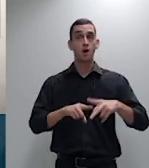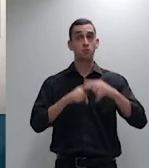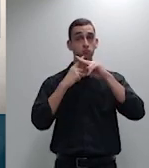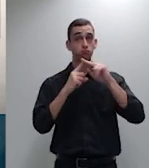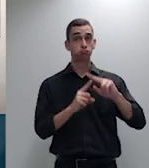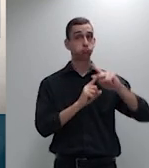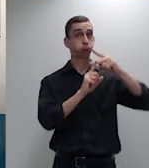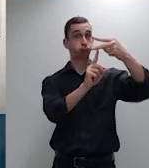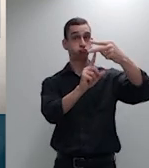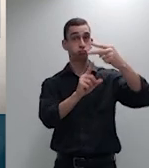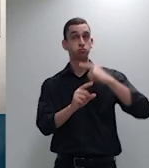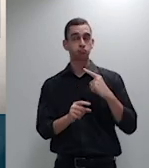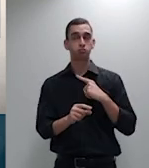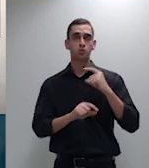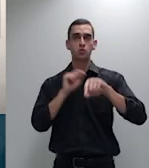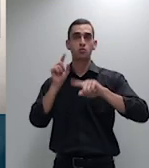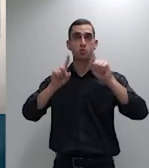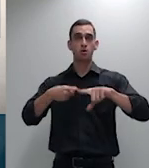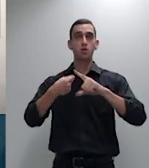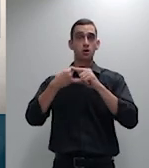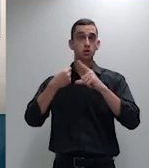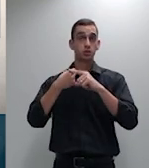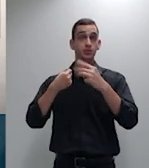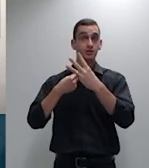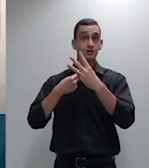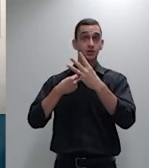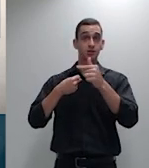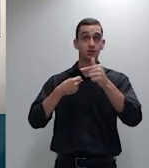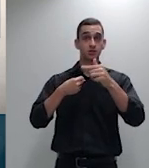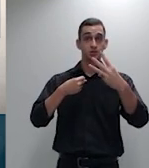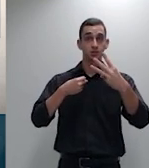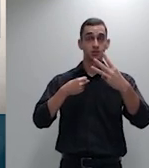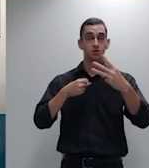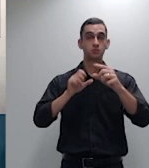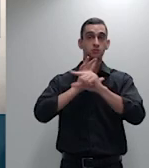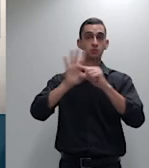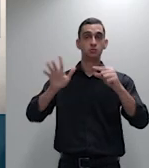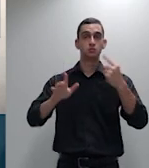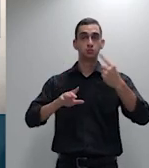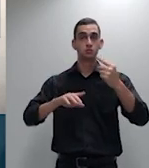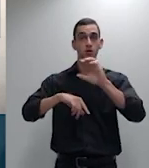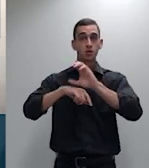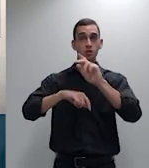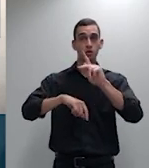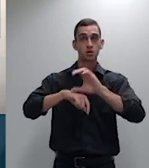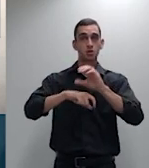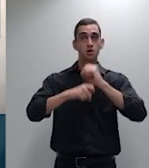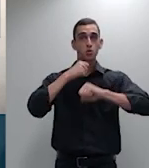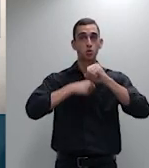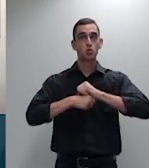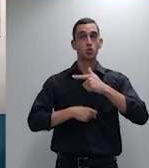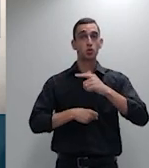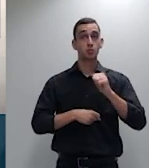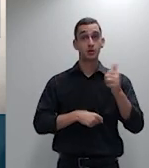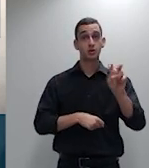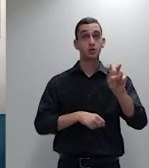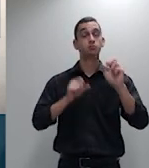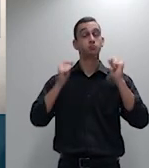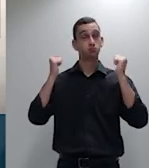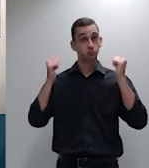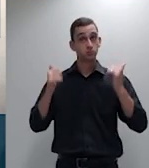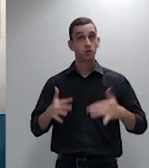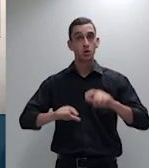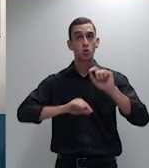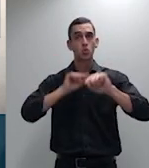373 para o primeiro CPC 2015 restou consagrada a teoria da distribuição da